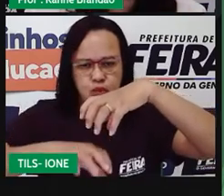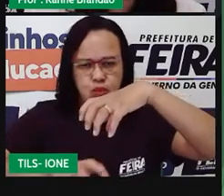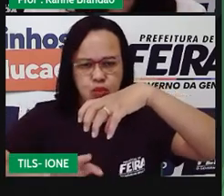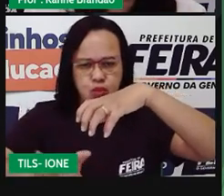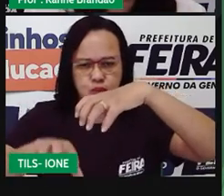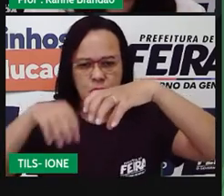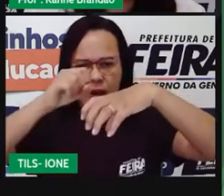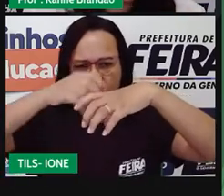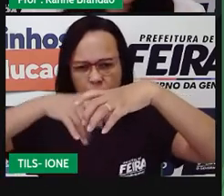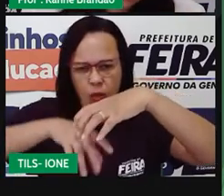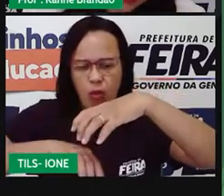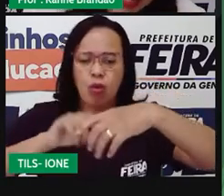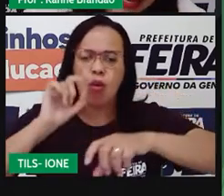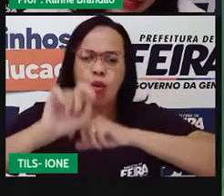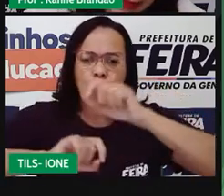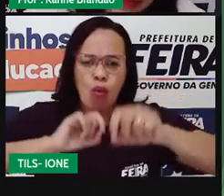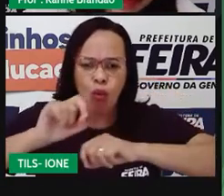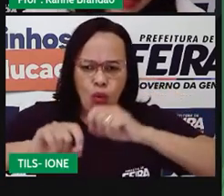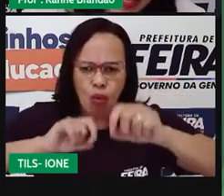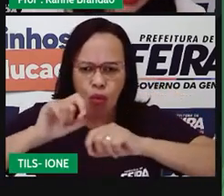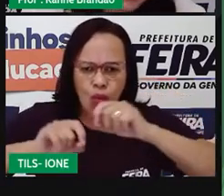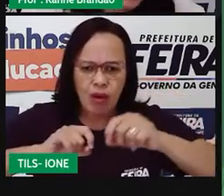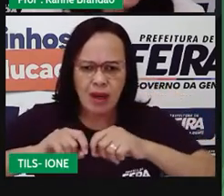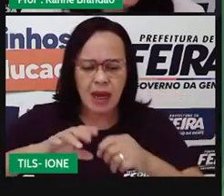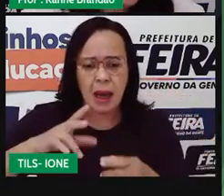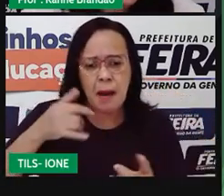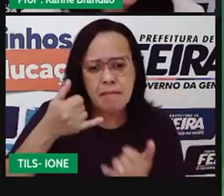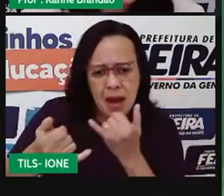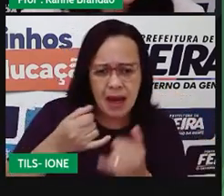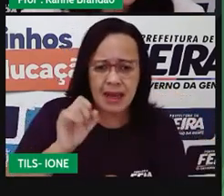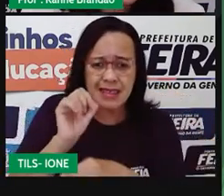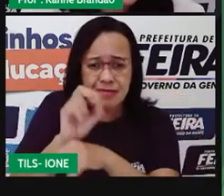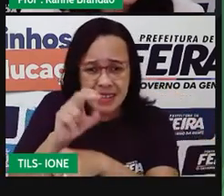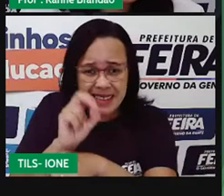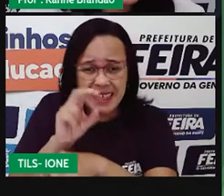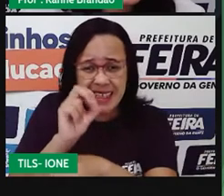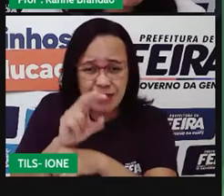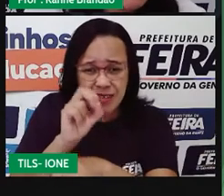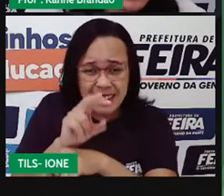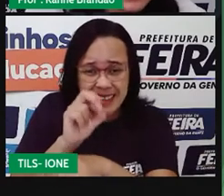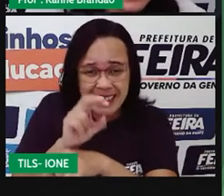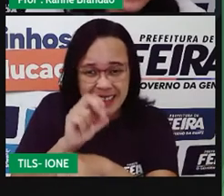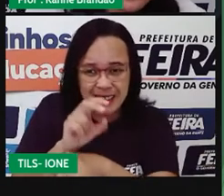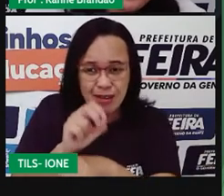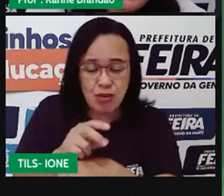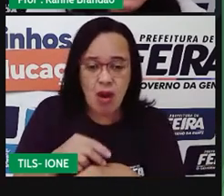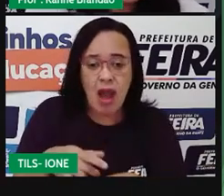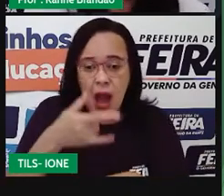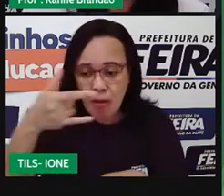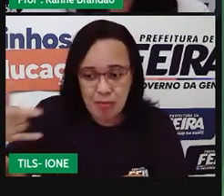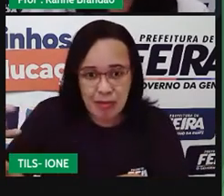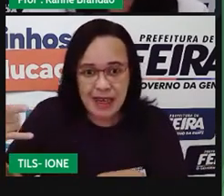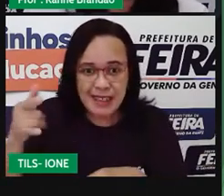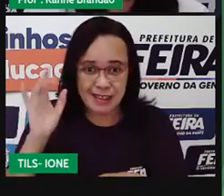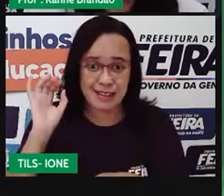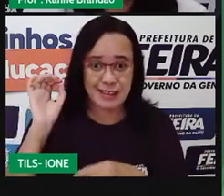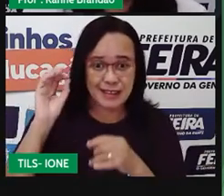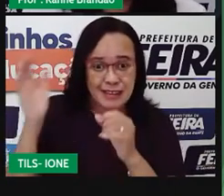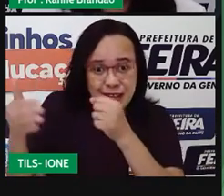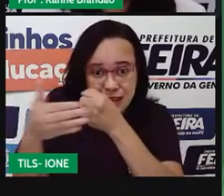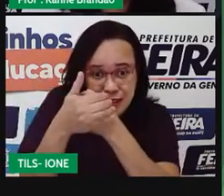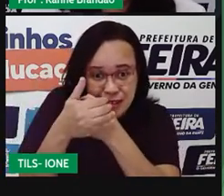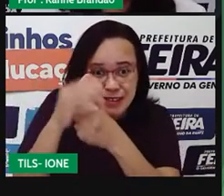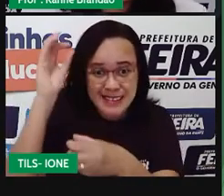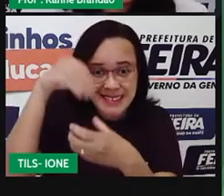alimentar dos peixinhos e dela também. Então, os peixinhos ganham o que? Casa e proteção. E a anemora